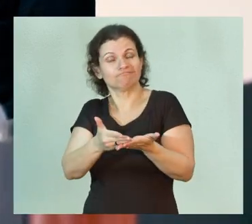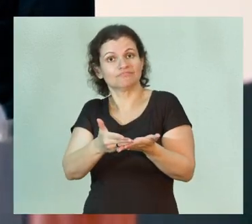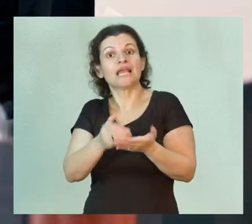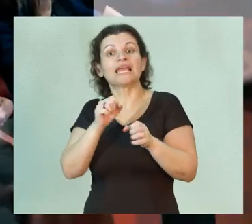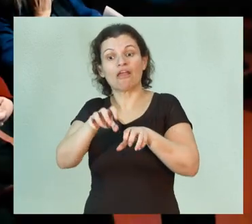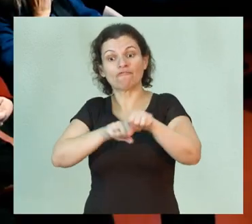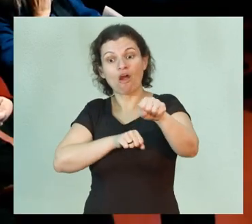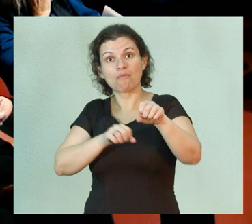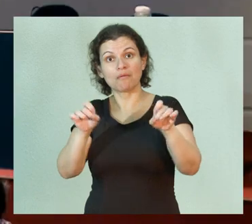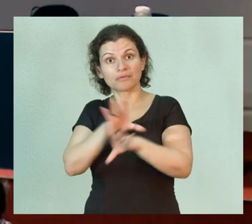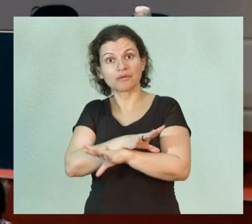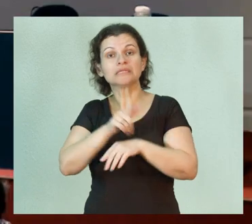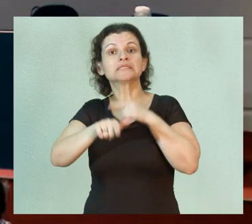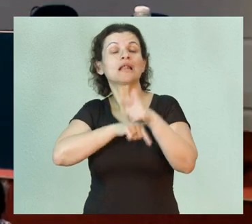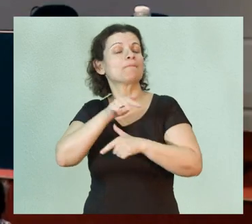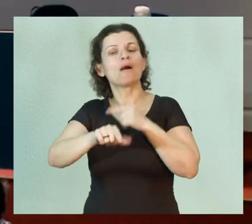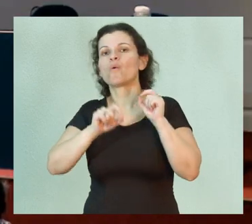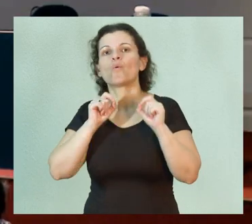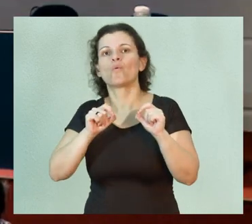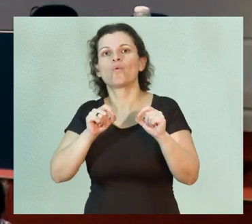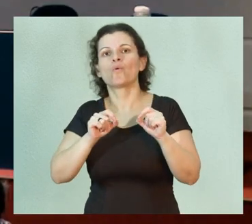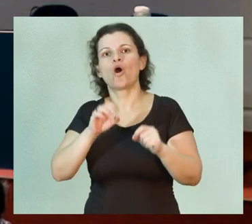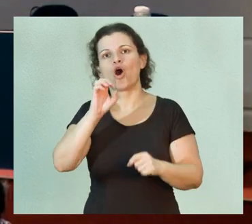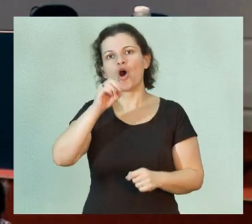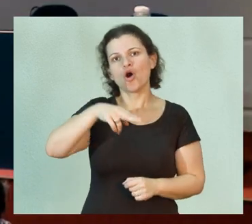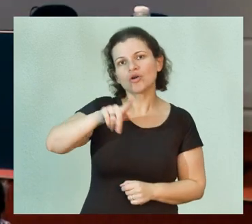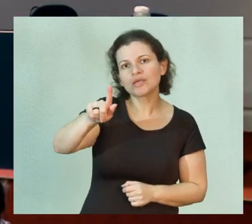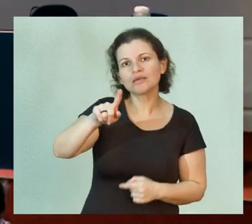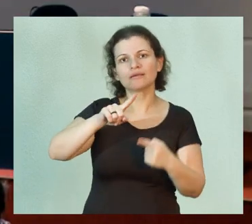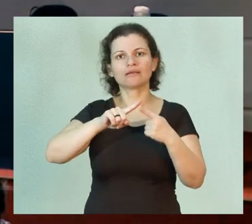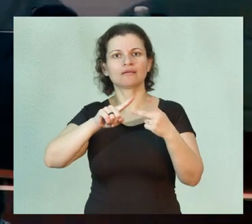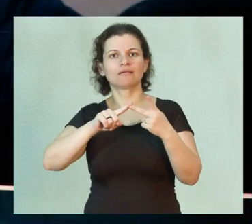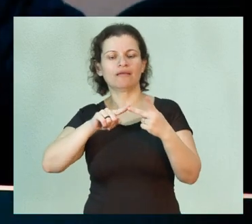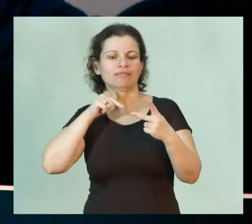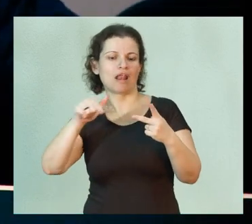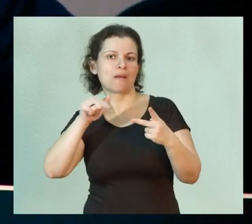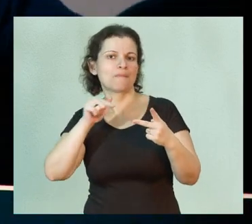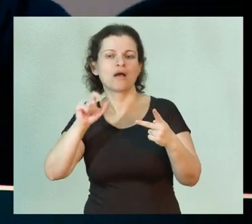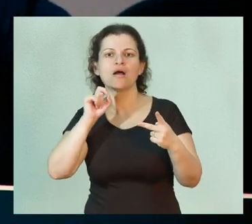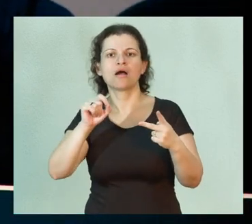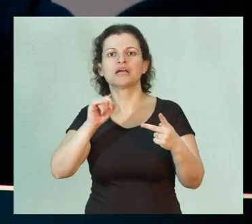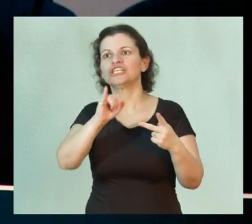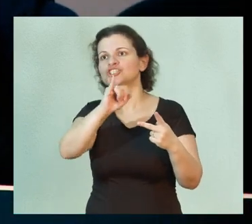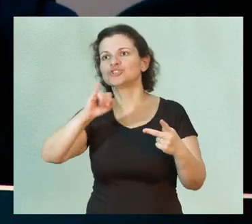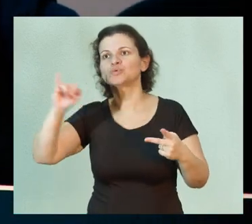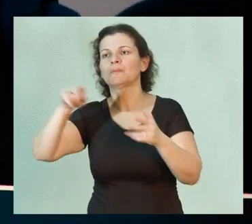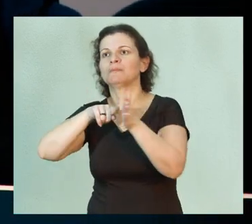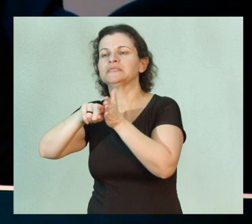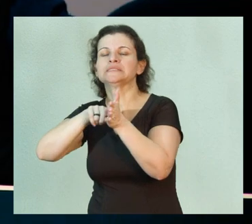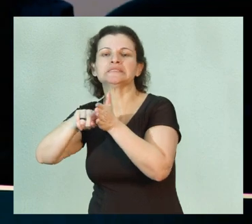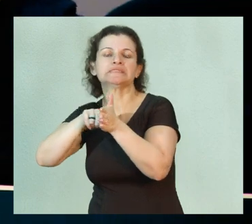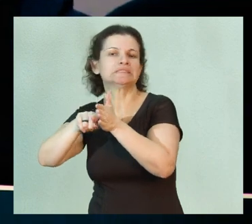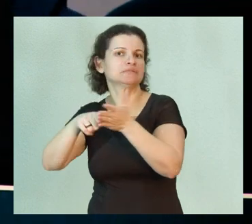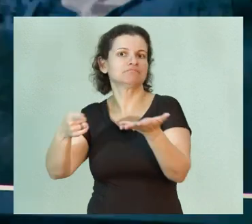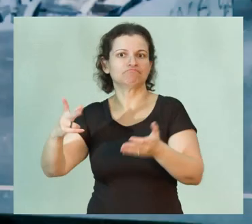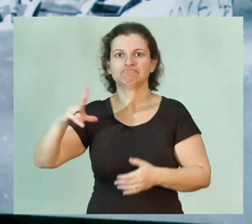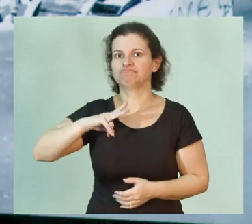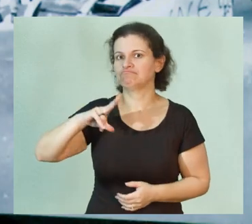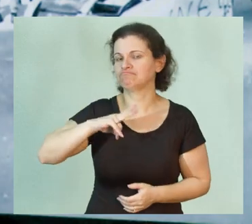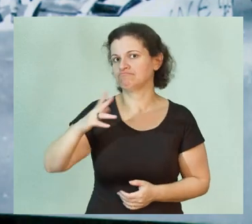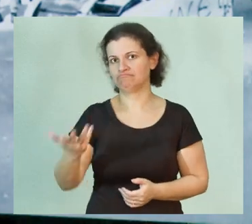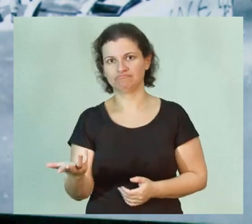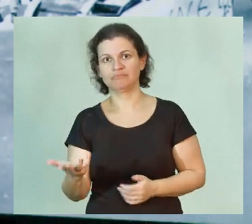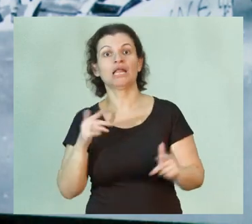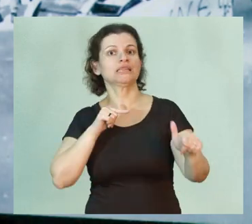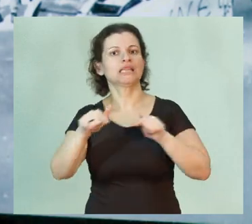egressos hoje trabalham em ONGs, trabalham em institutos de pesquisa privados,